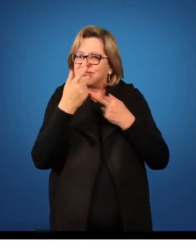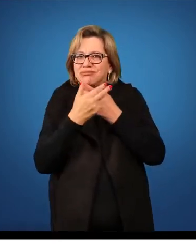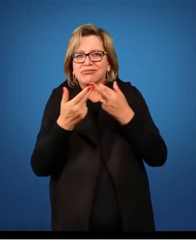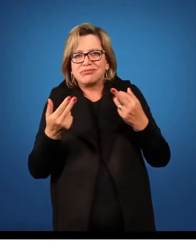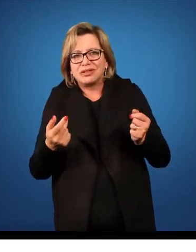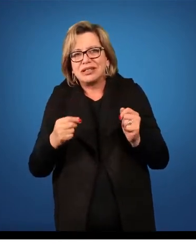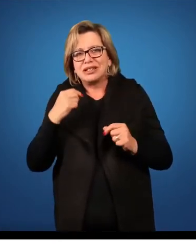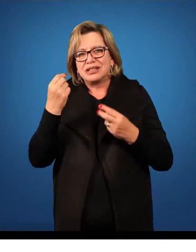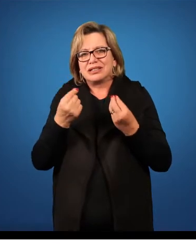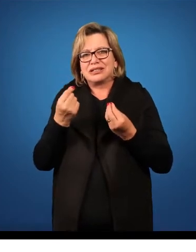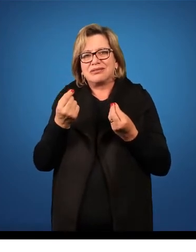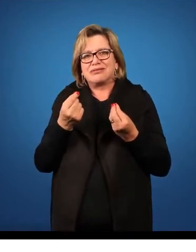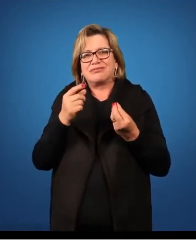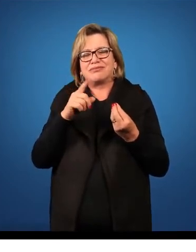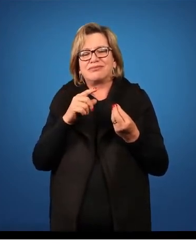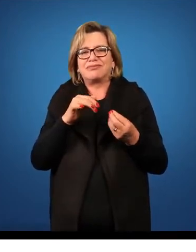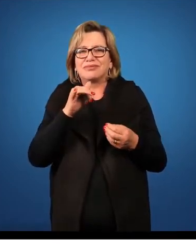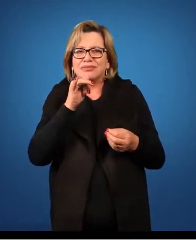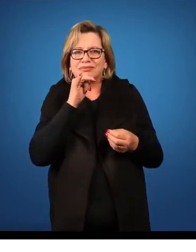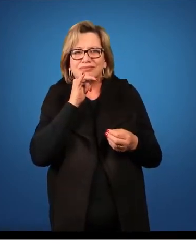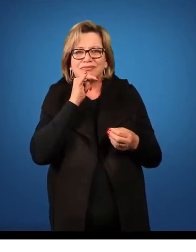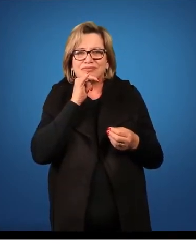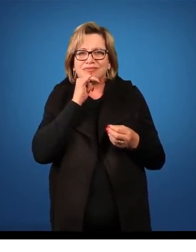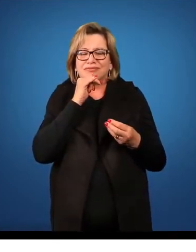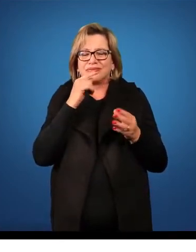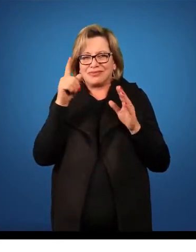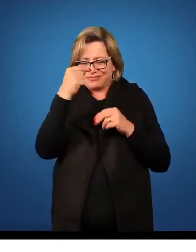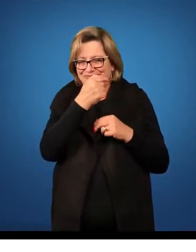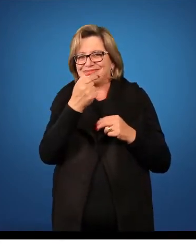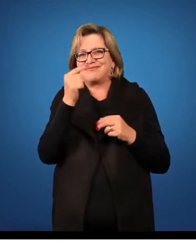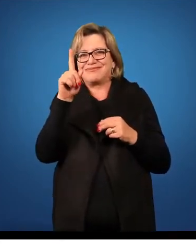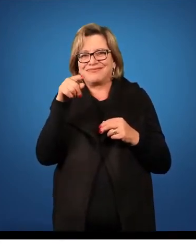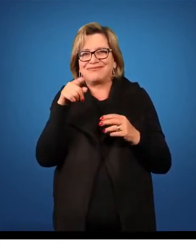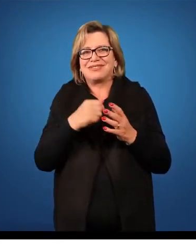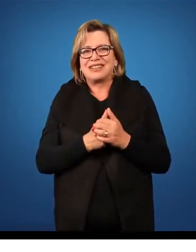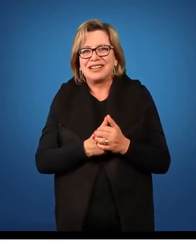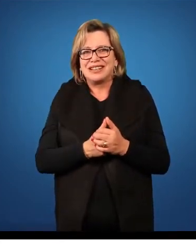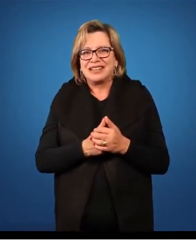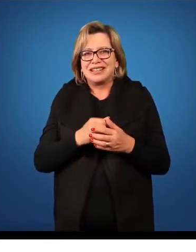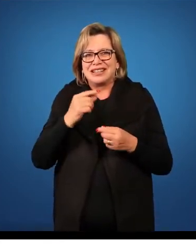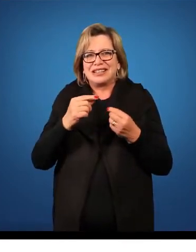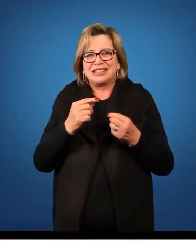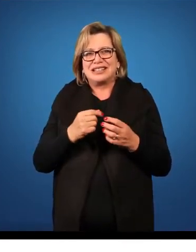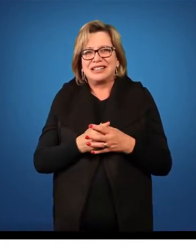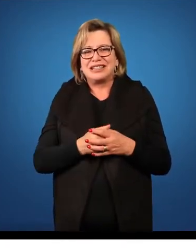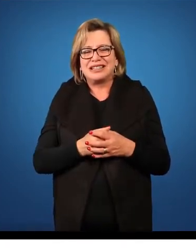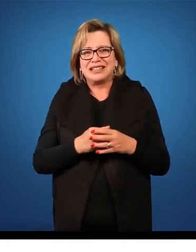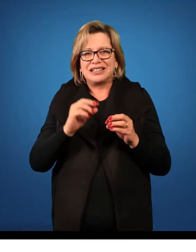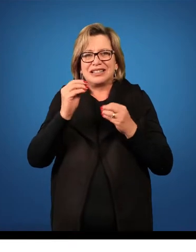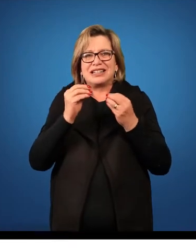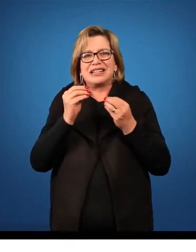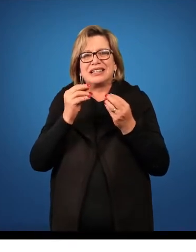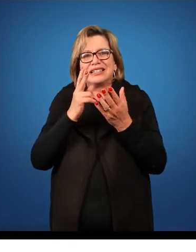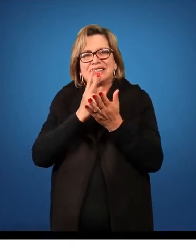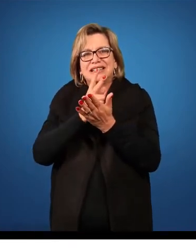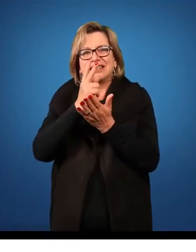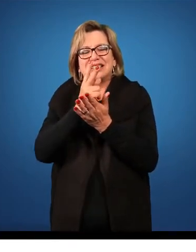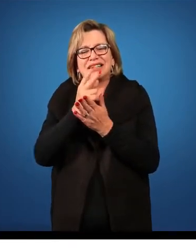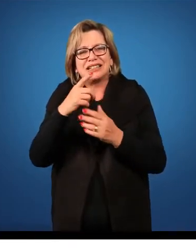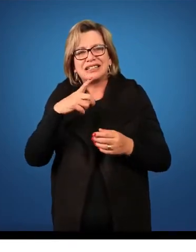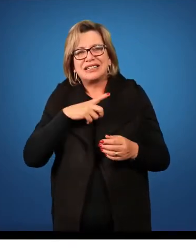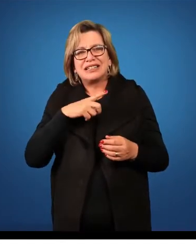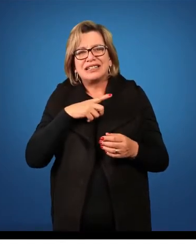que é esse tipo de fruto aqui, que é um fruto decente e quando ele